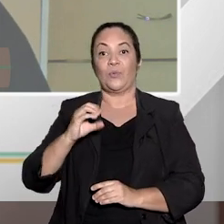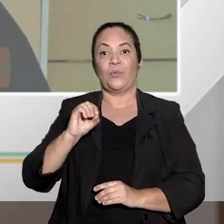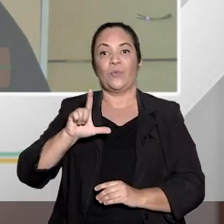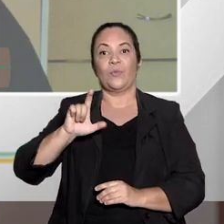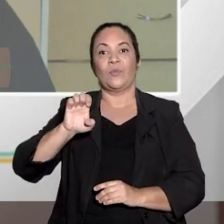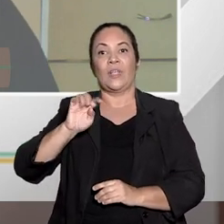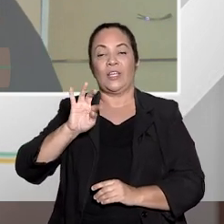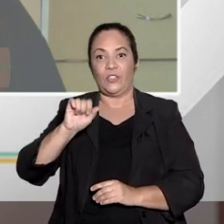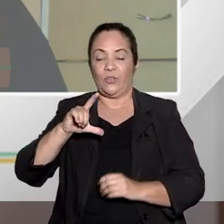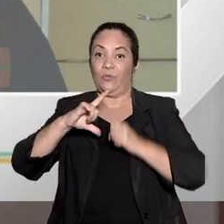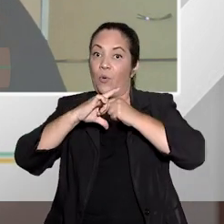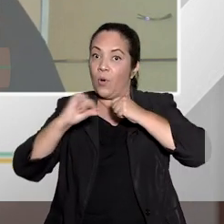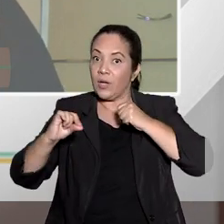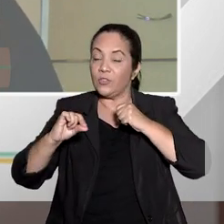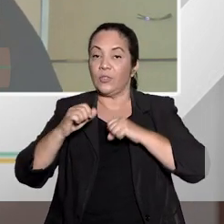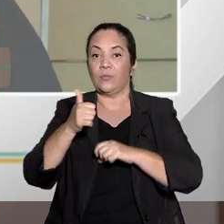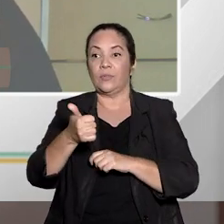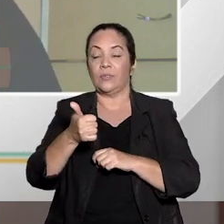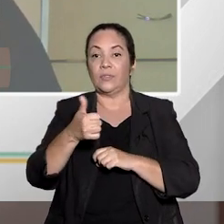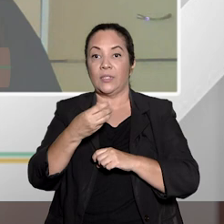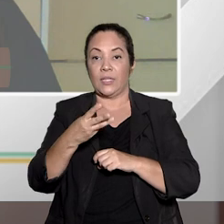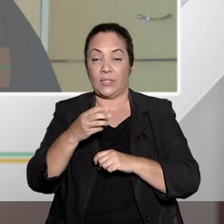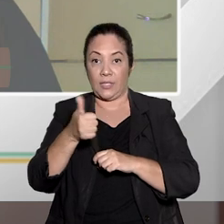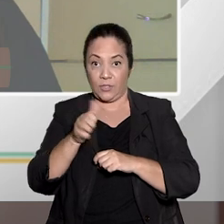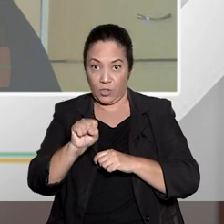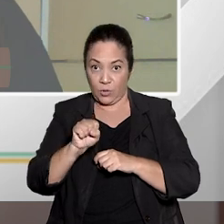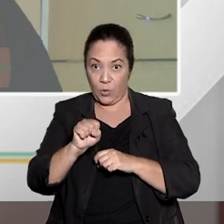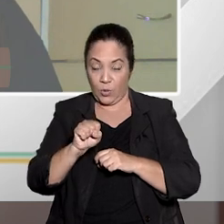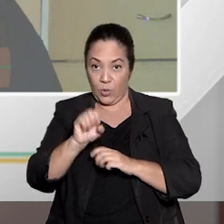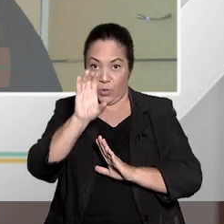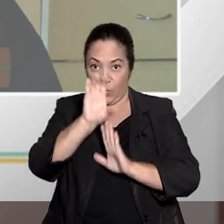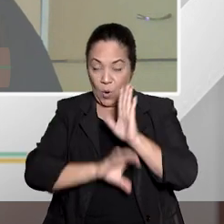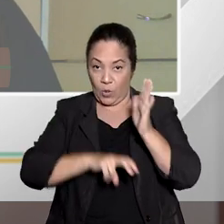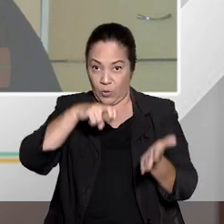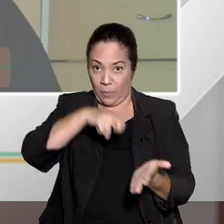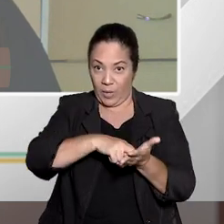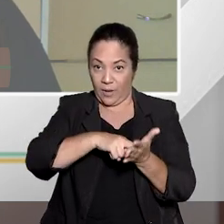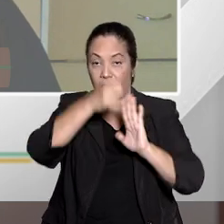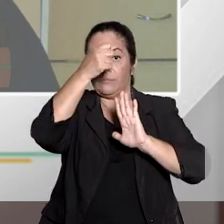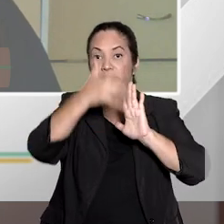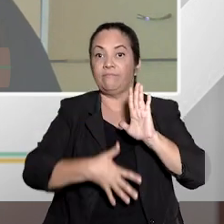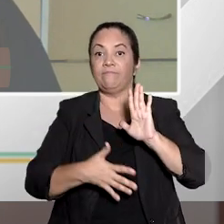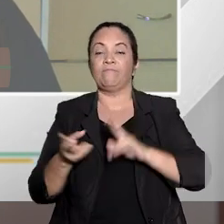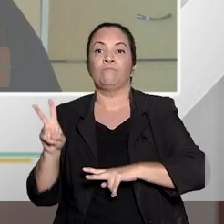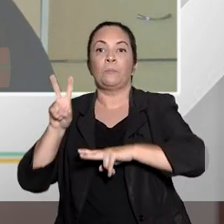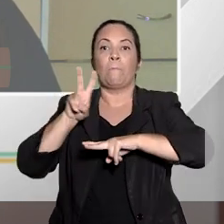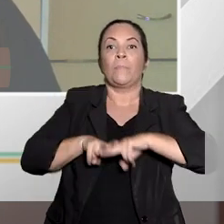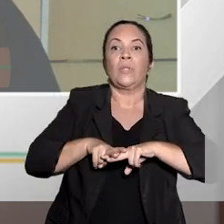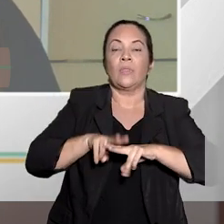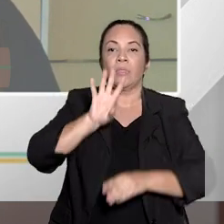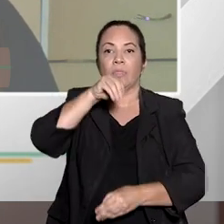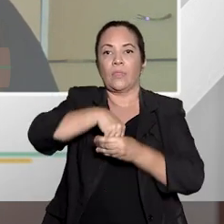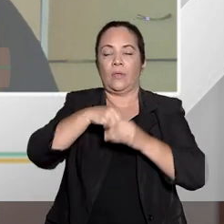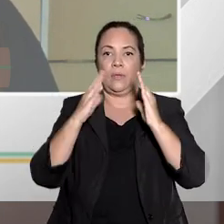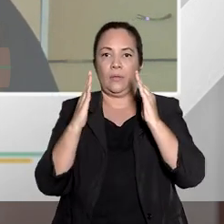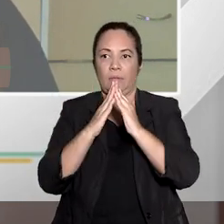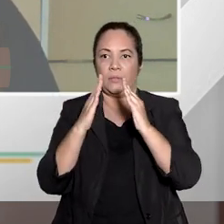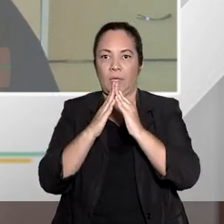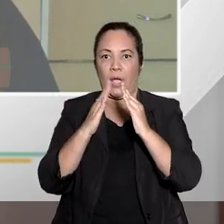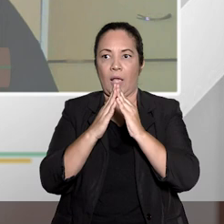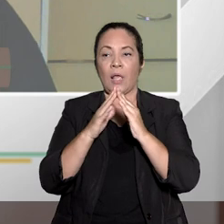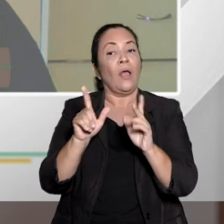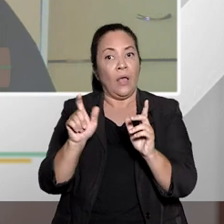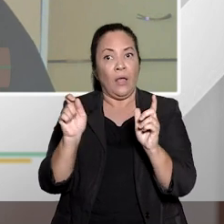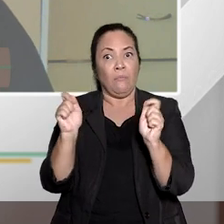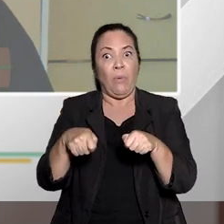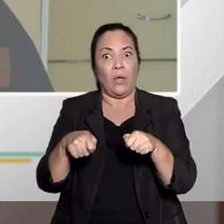posteriormente, o artigo 318 do Código de Processo Penal, que trata da chamada prisão domiciliar como substituta